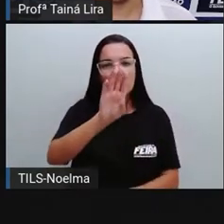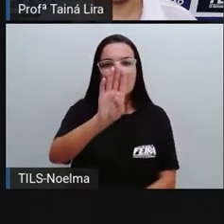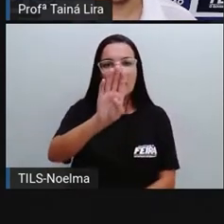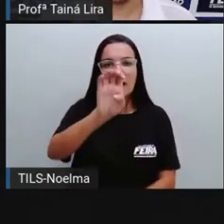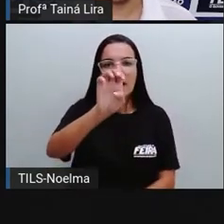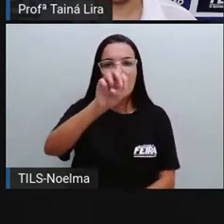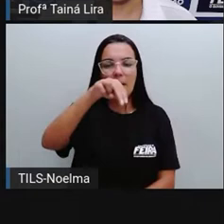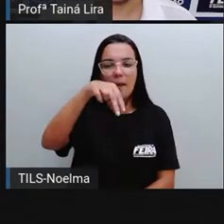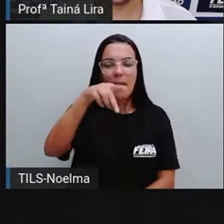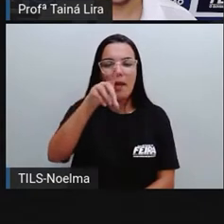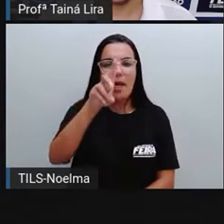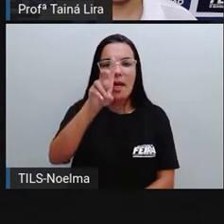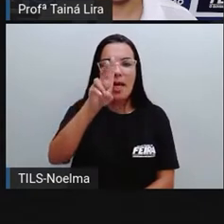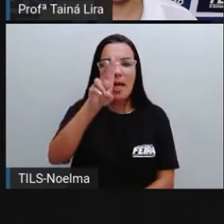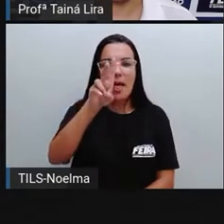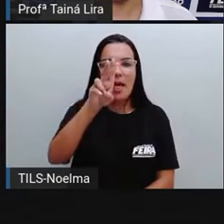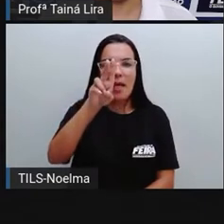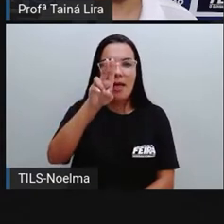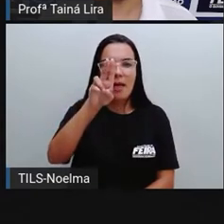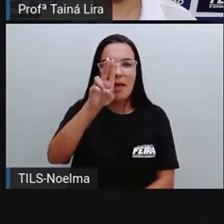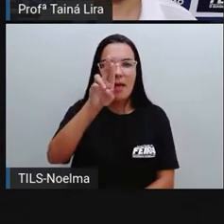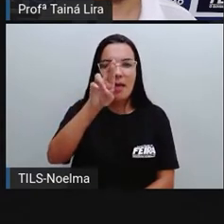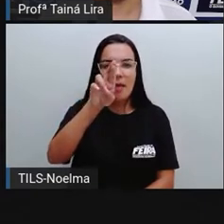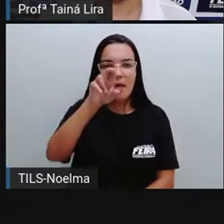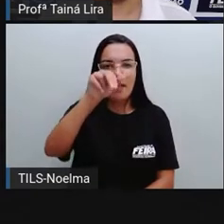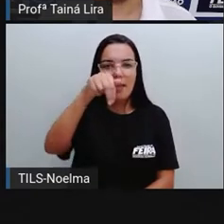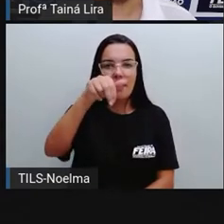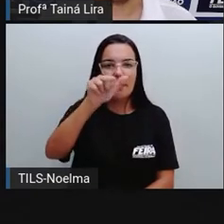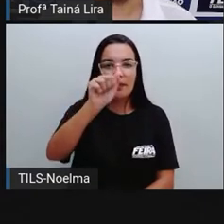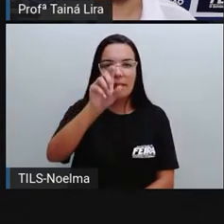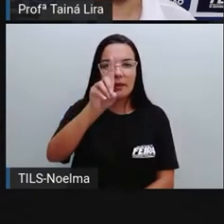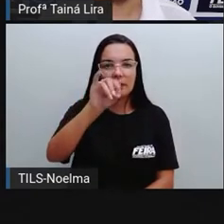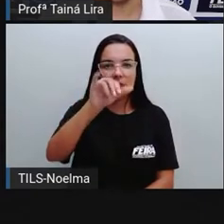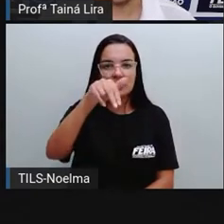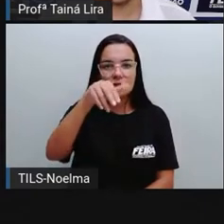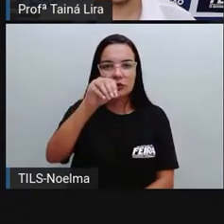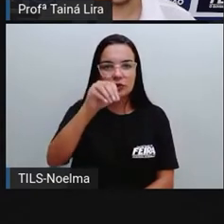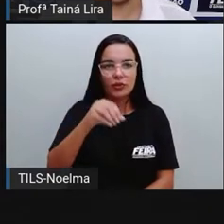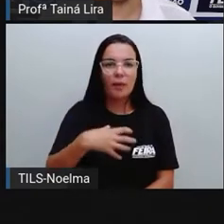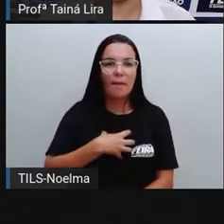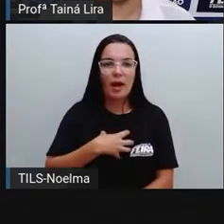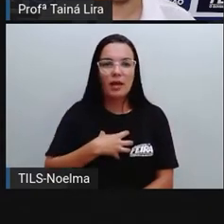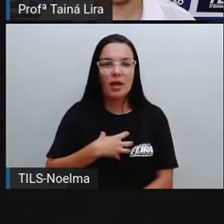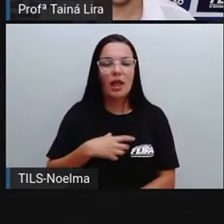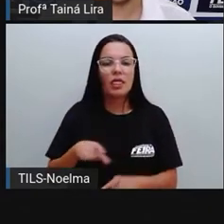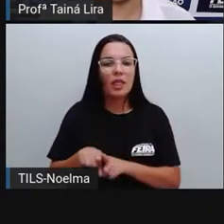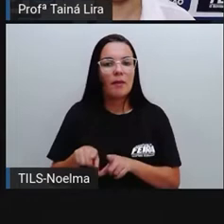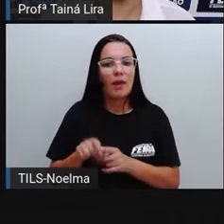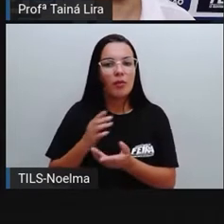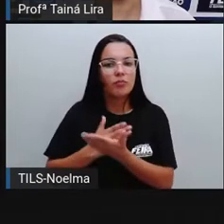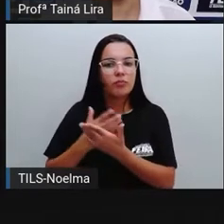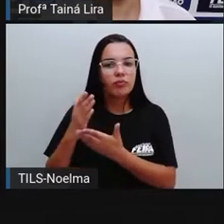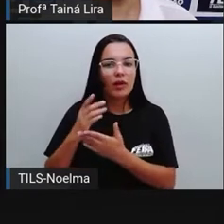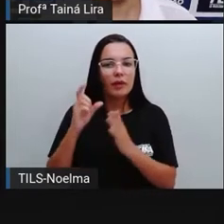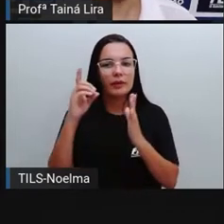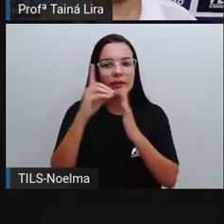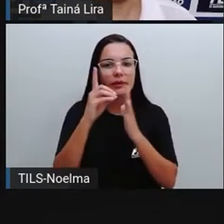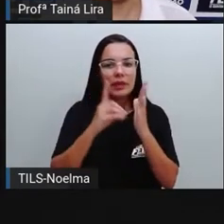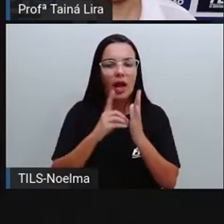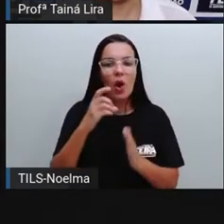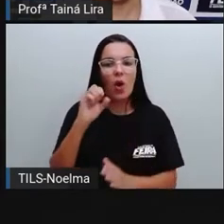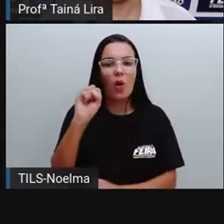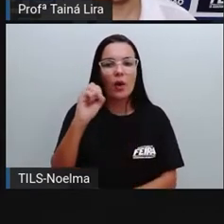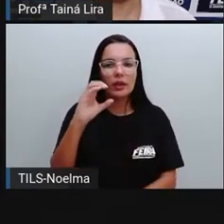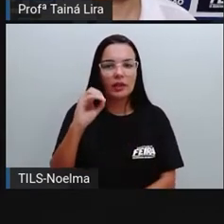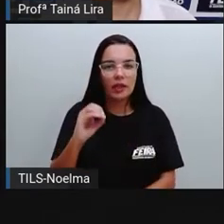o prédio da cadeia pública, localizada na rua Visconde do Rio Branco, foi reformado e passou a ser